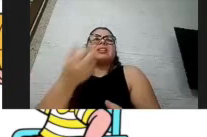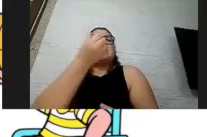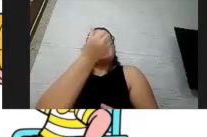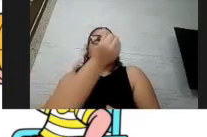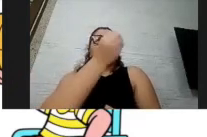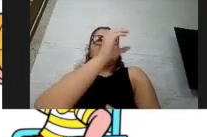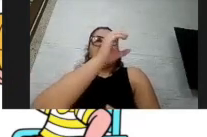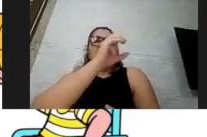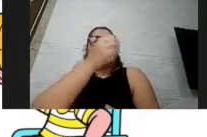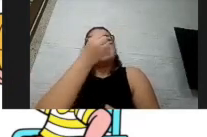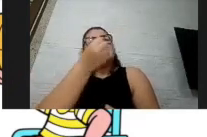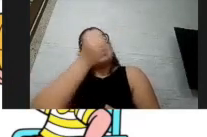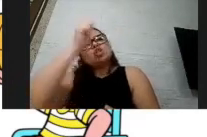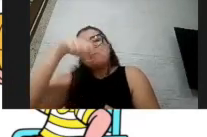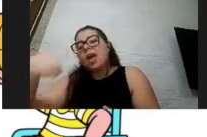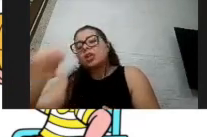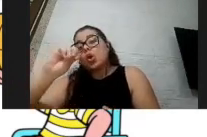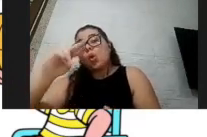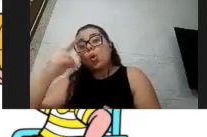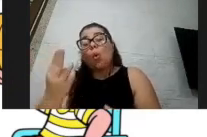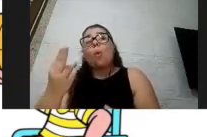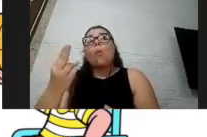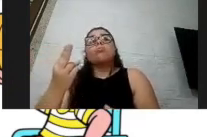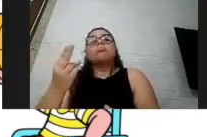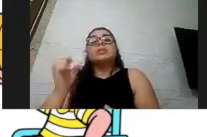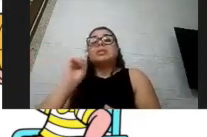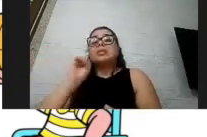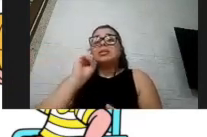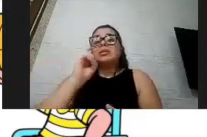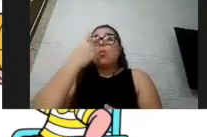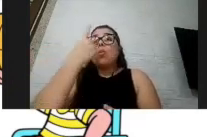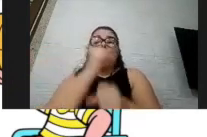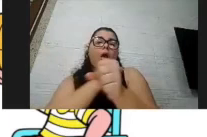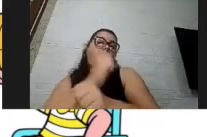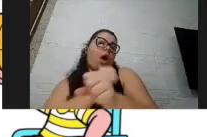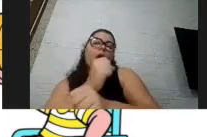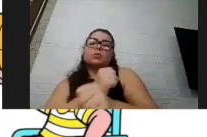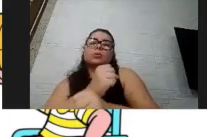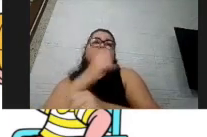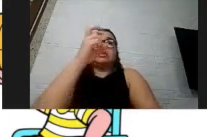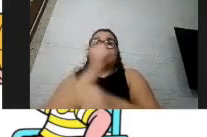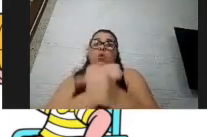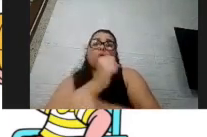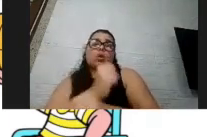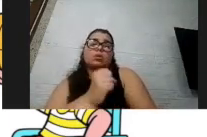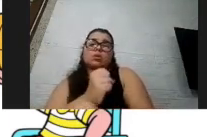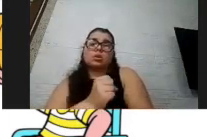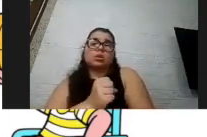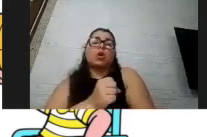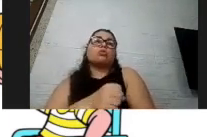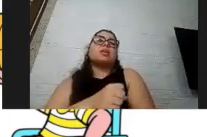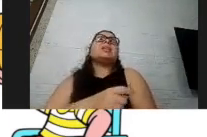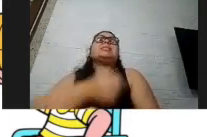proteção da vacina, se é que ela vai proteger, vai durar um ano, cinco anos, se serão doses anuais,